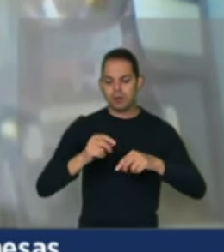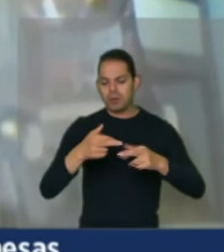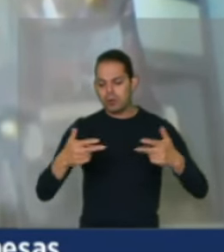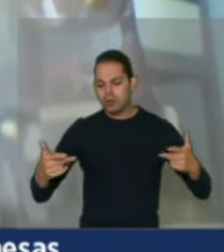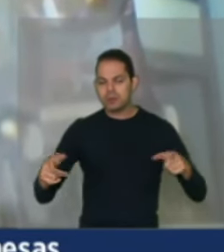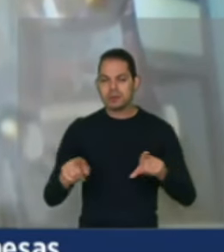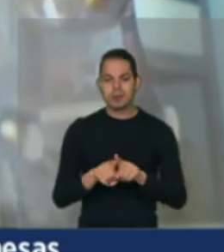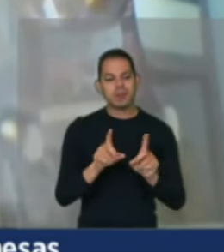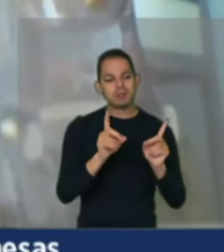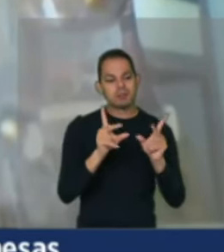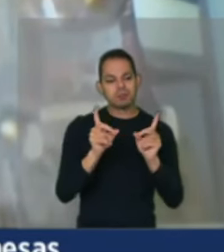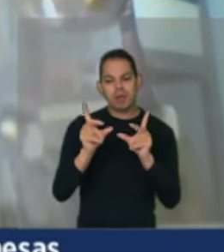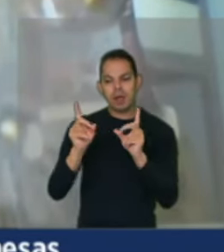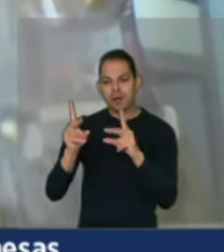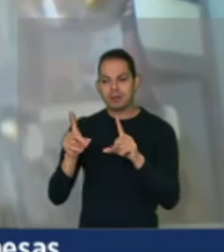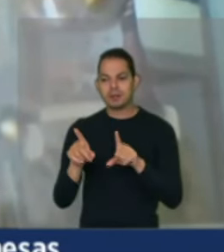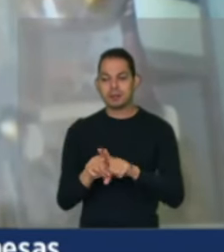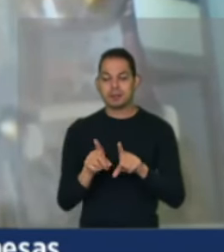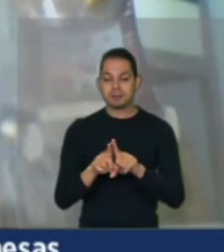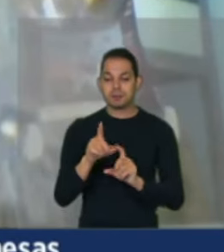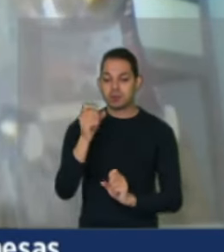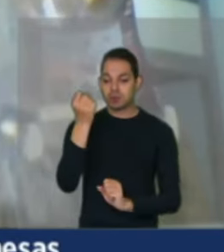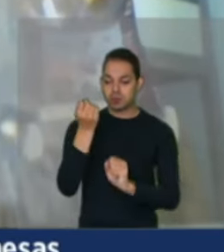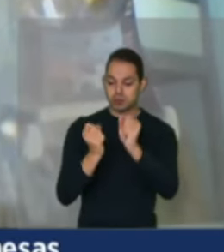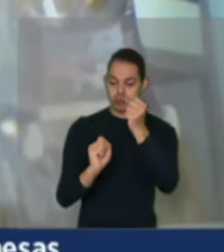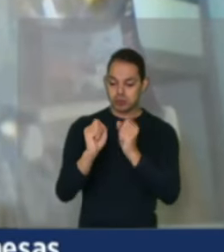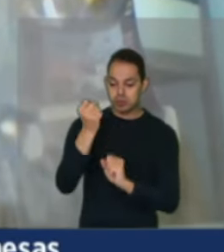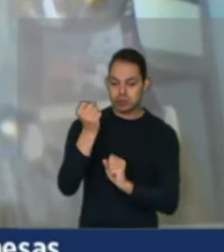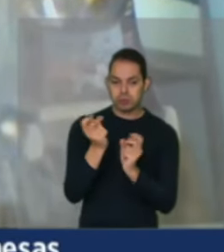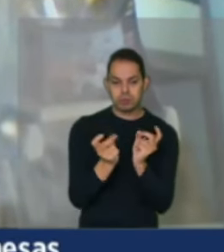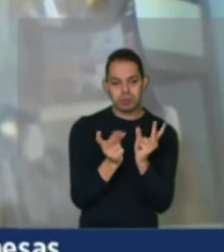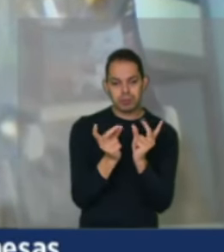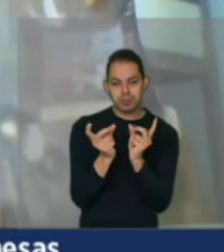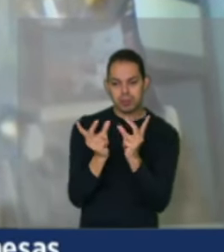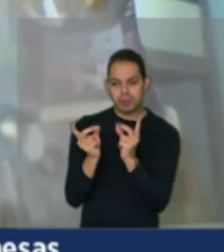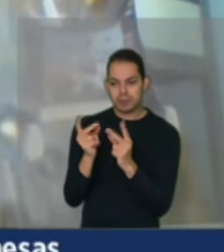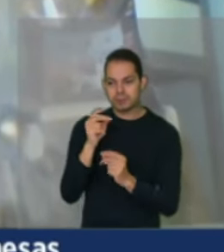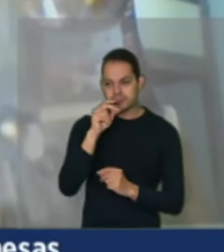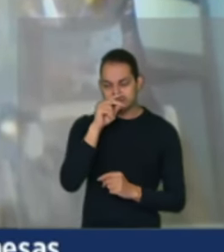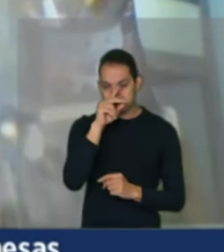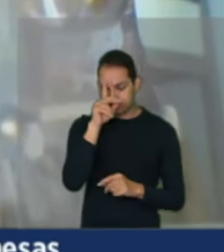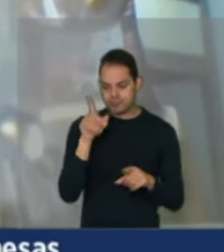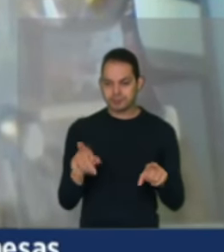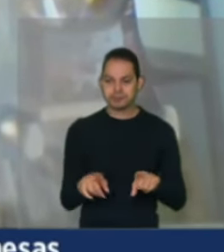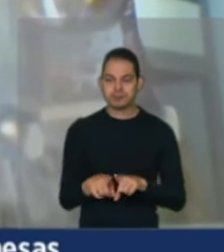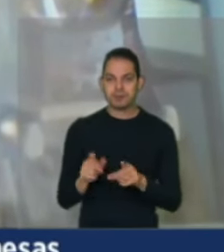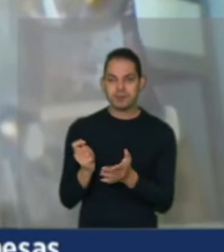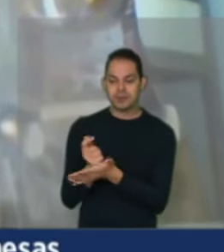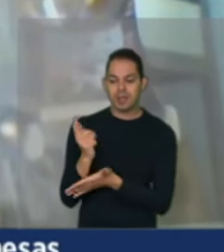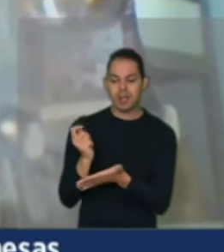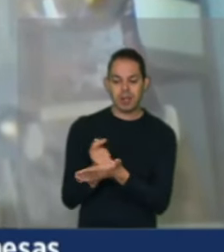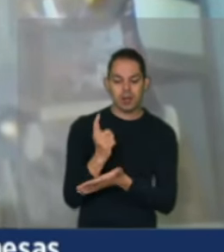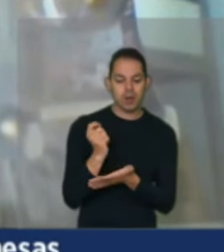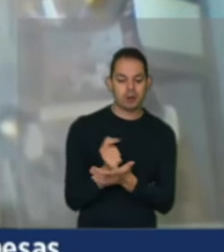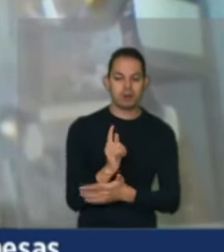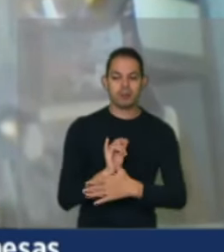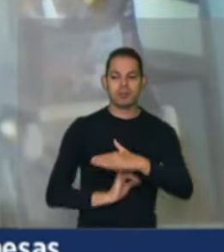a industrialização, a comercialização e também as compras institucionais.